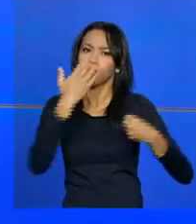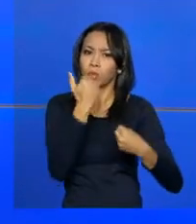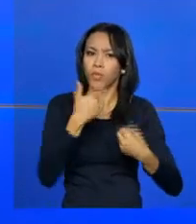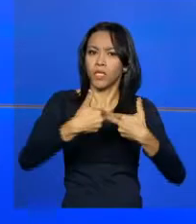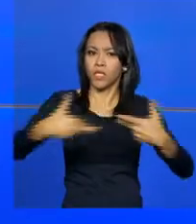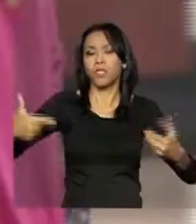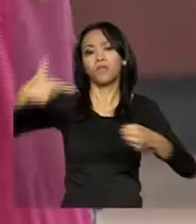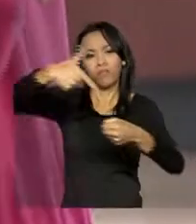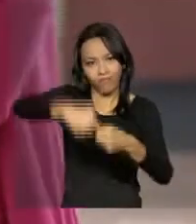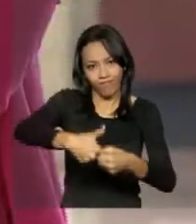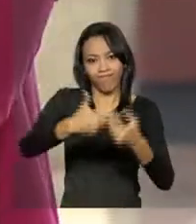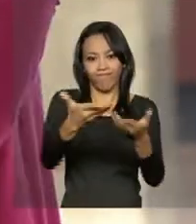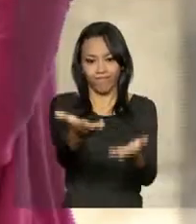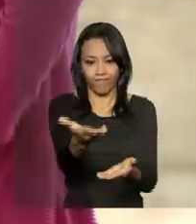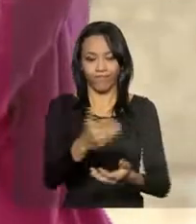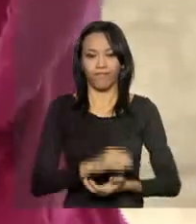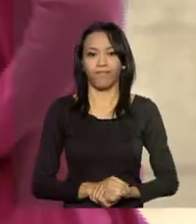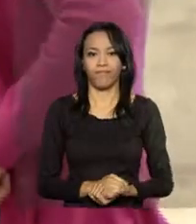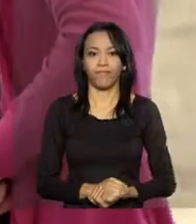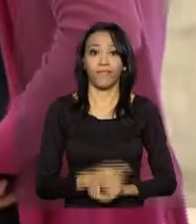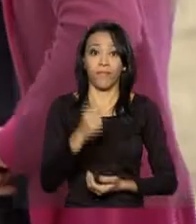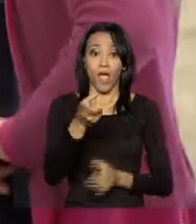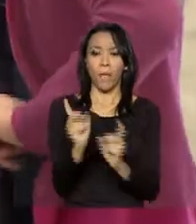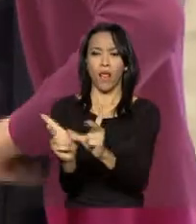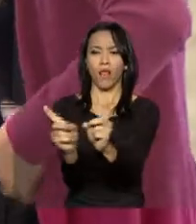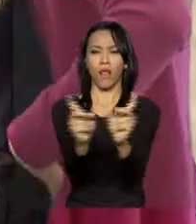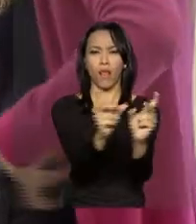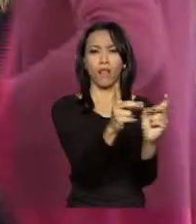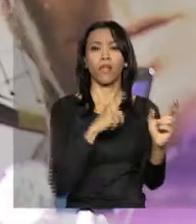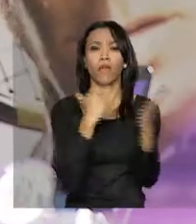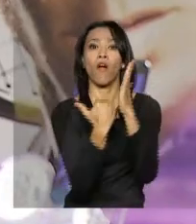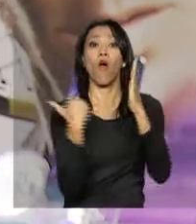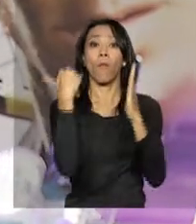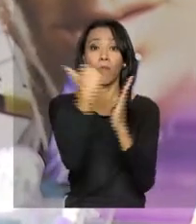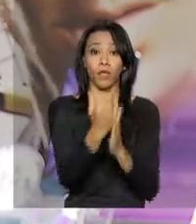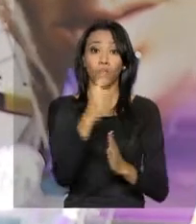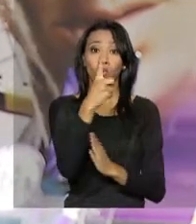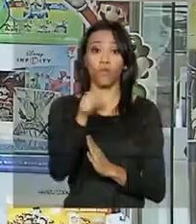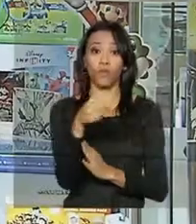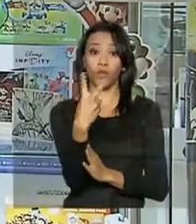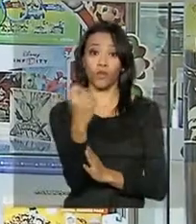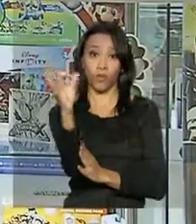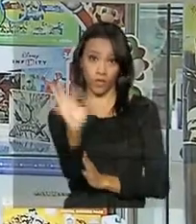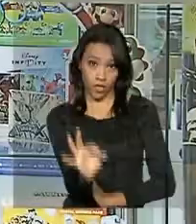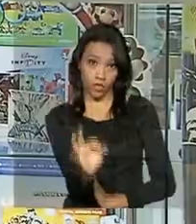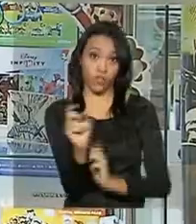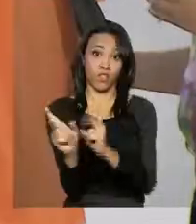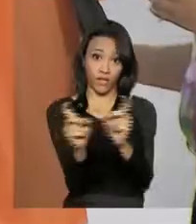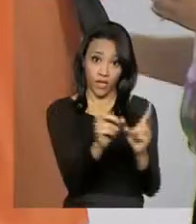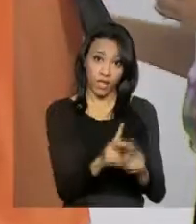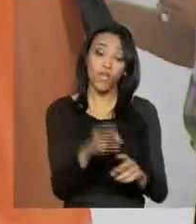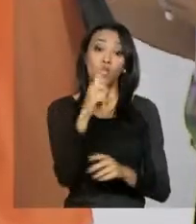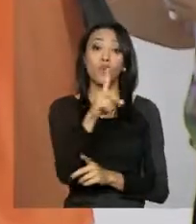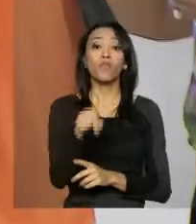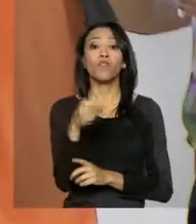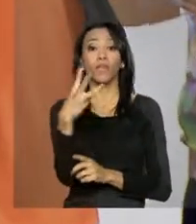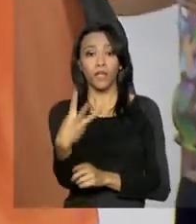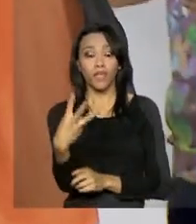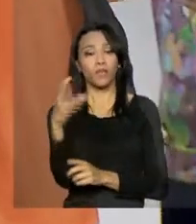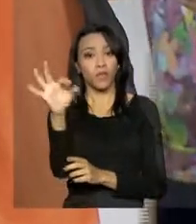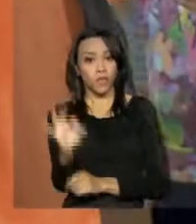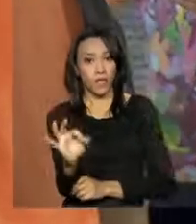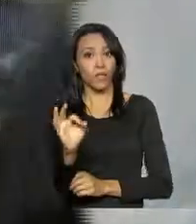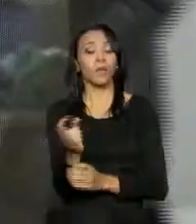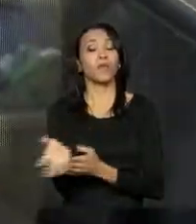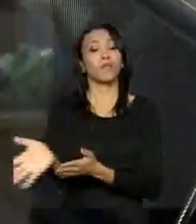combustíveis. O comércio teve um aumento de 1,2% nas vendas e de 1,3% na receita